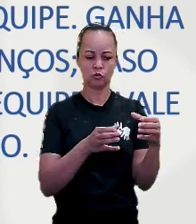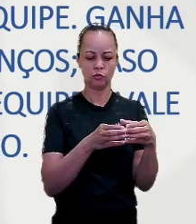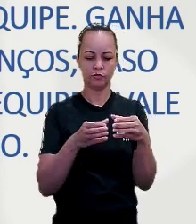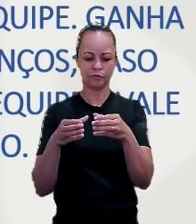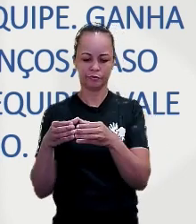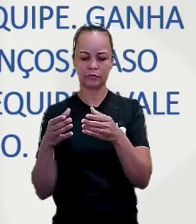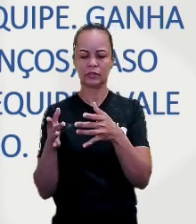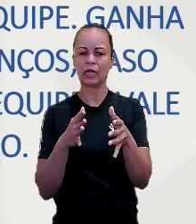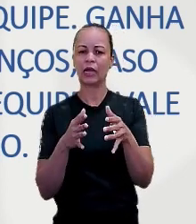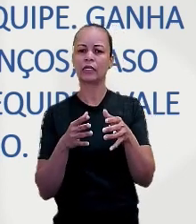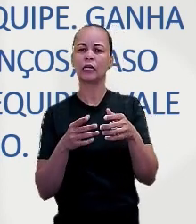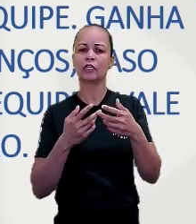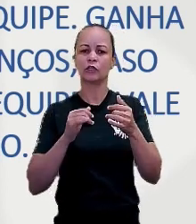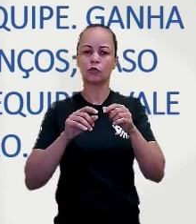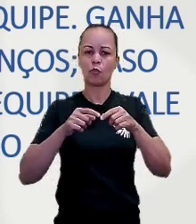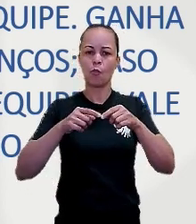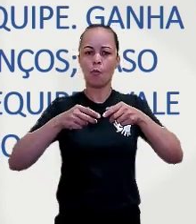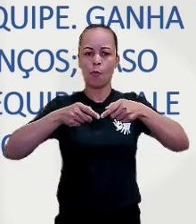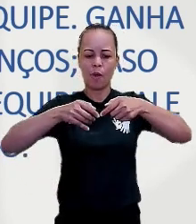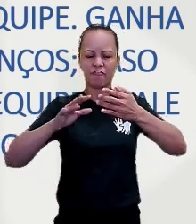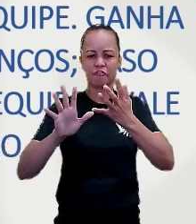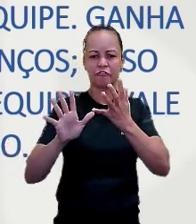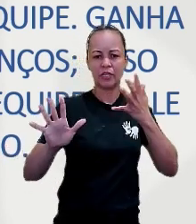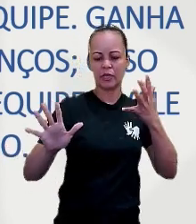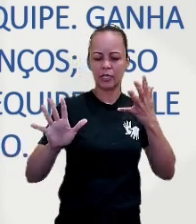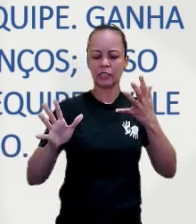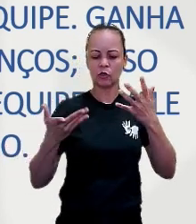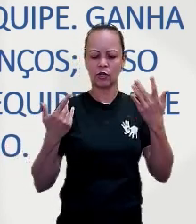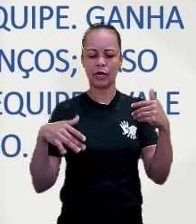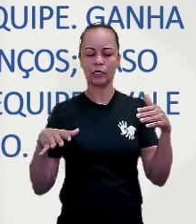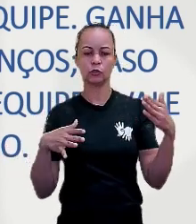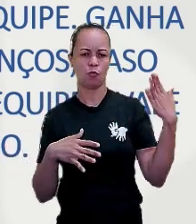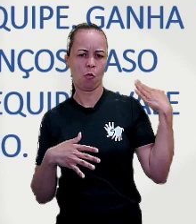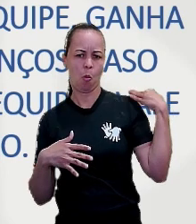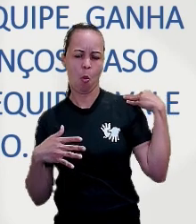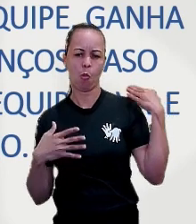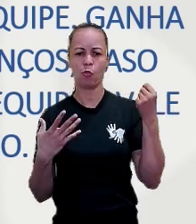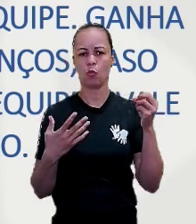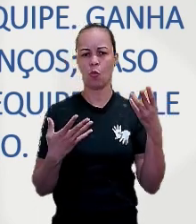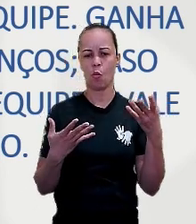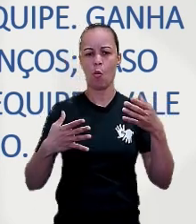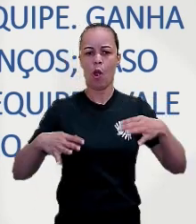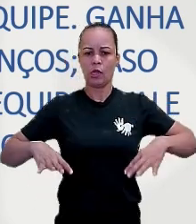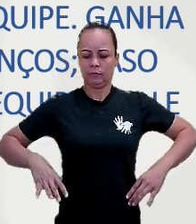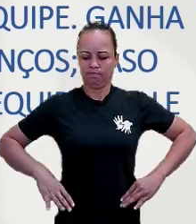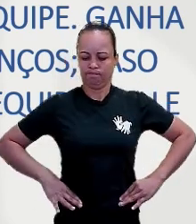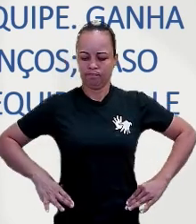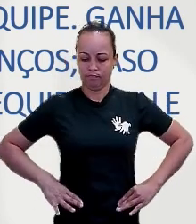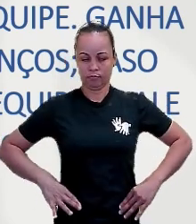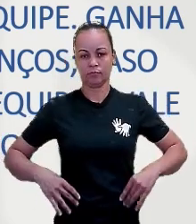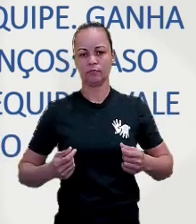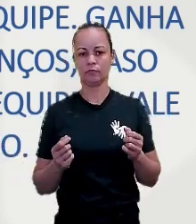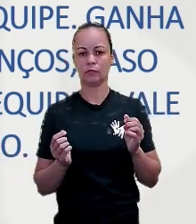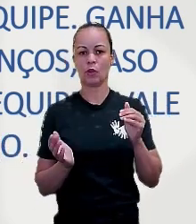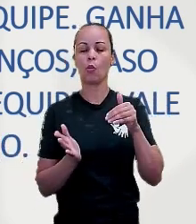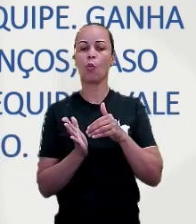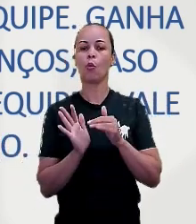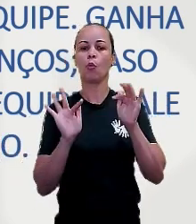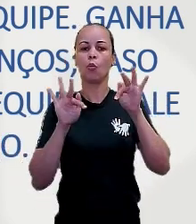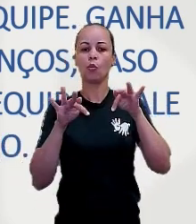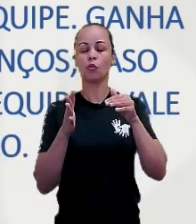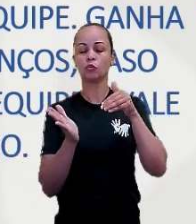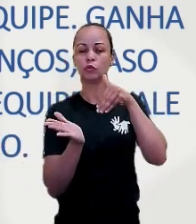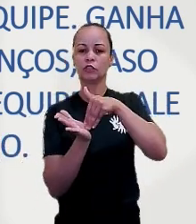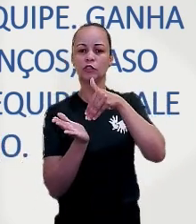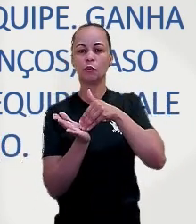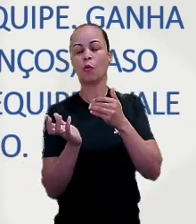fila, tocando a cintura ou o ombro do participante à sua frente. O último da fila coloca um